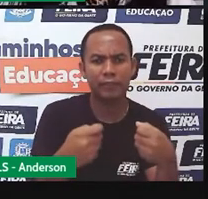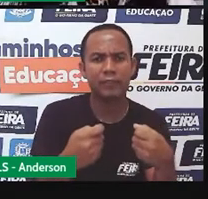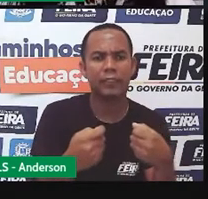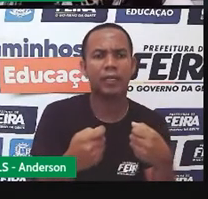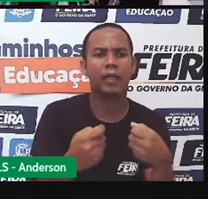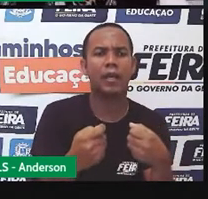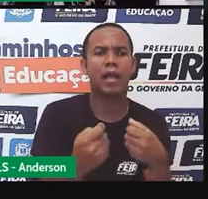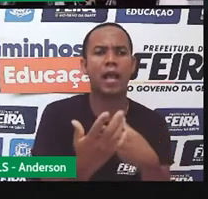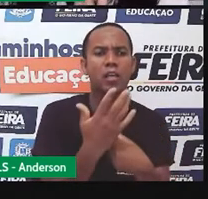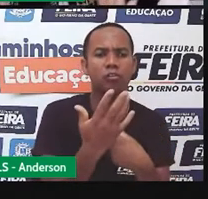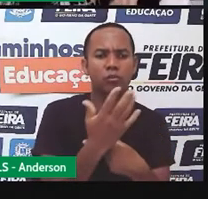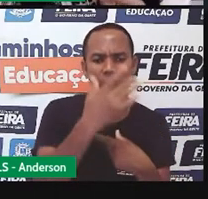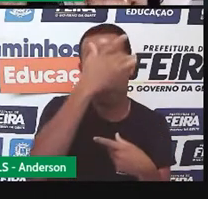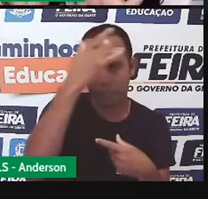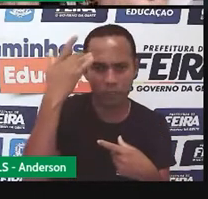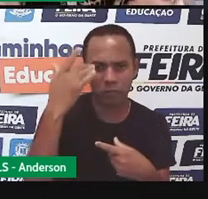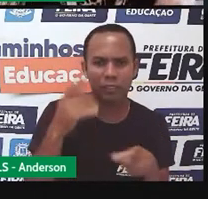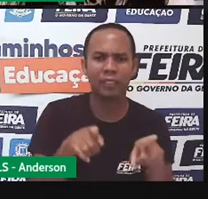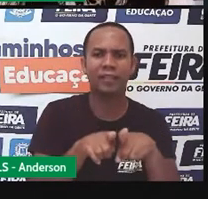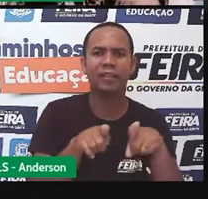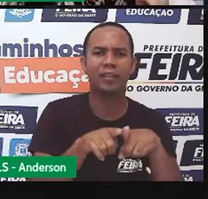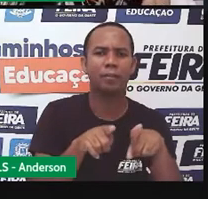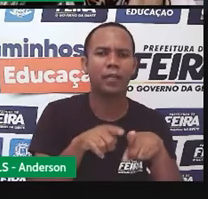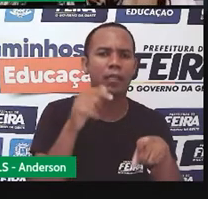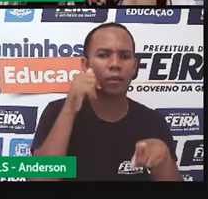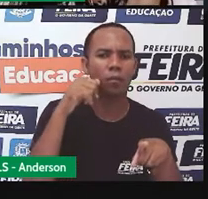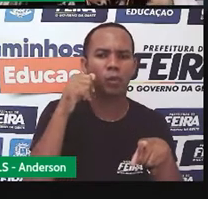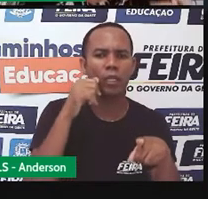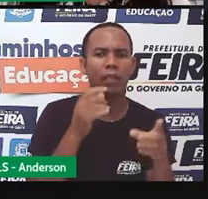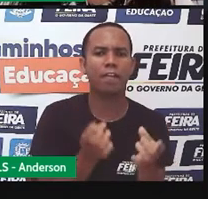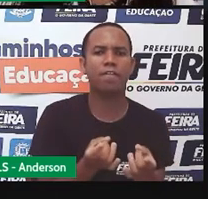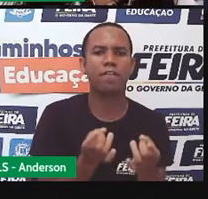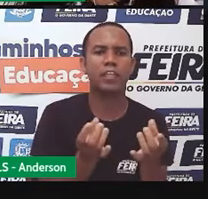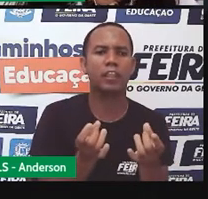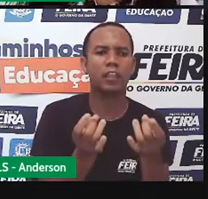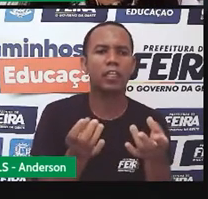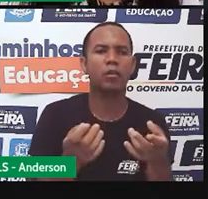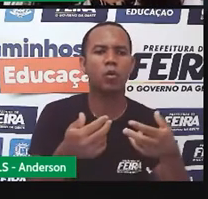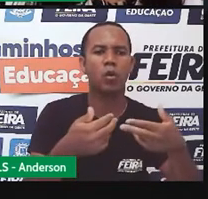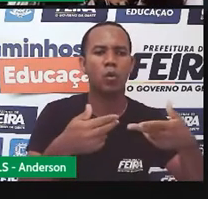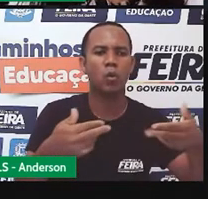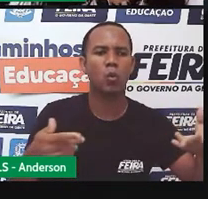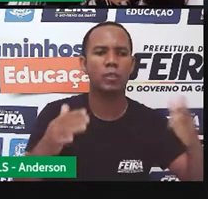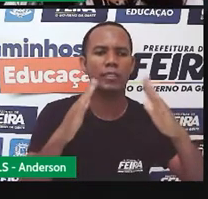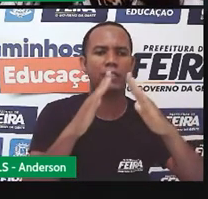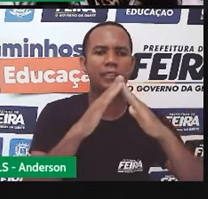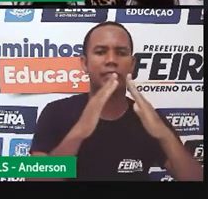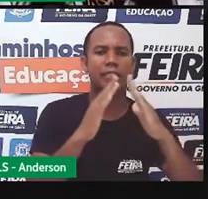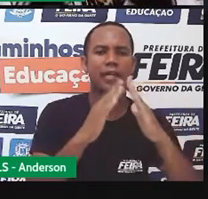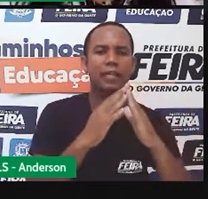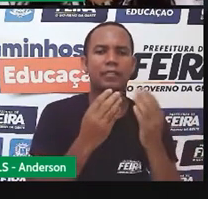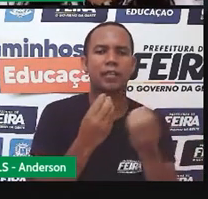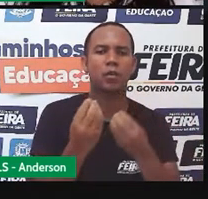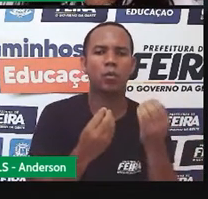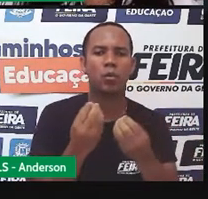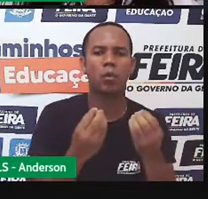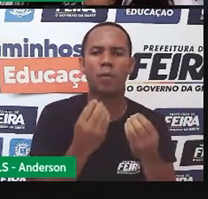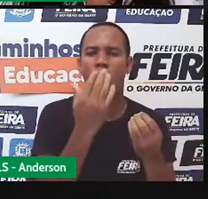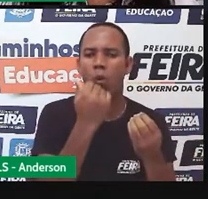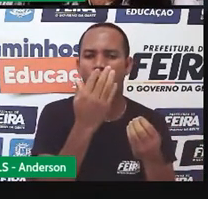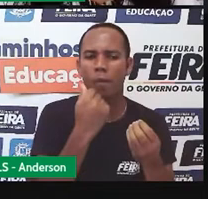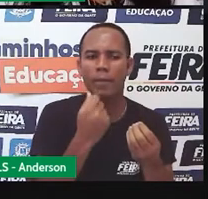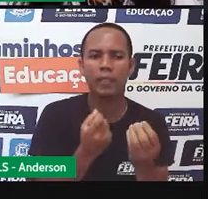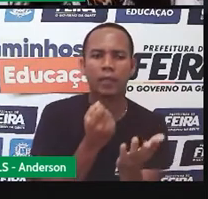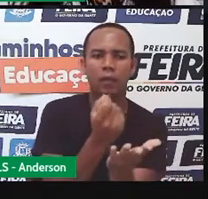casa. E ali está em destaque, a Pró colocou entre parênteses, quem foi que fez essa reportagem, quem